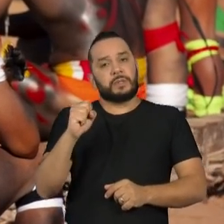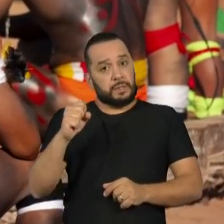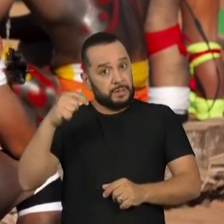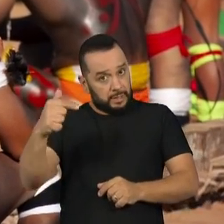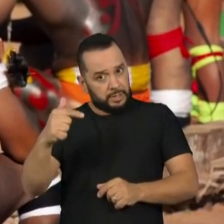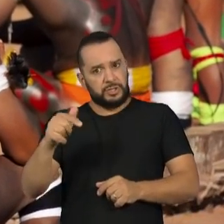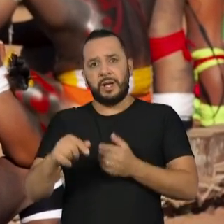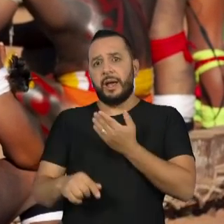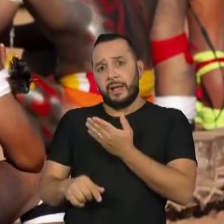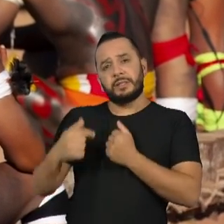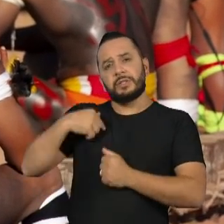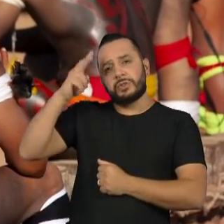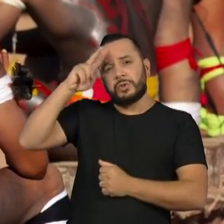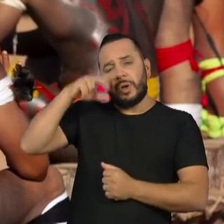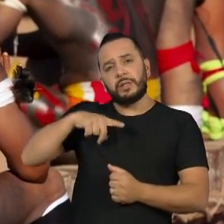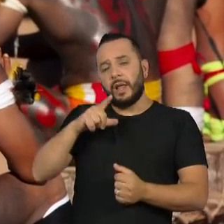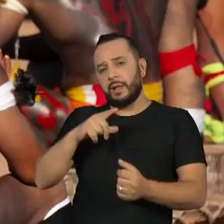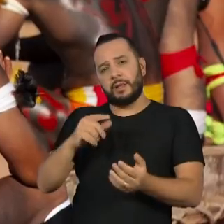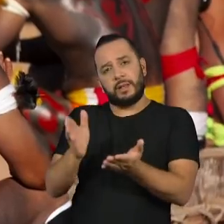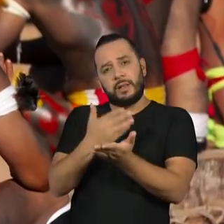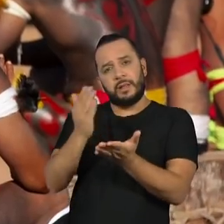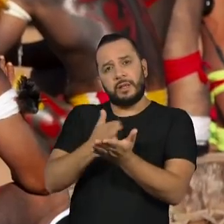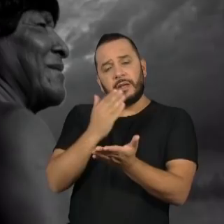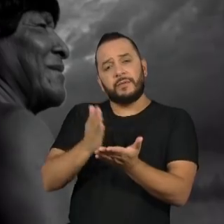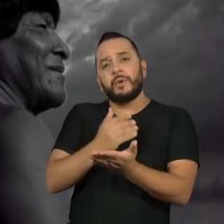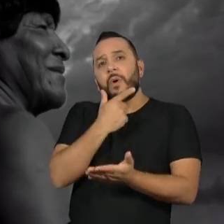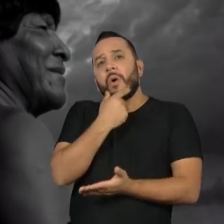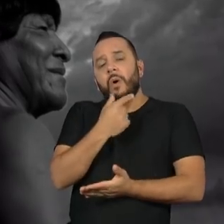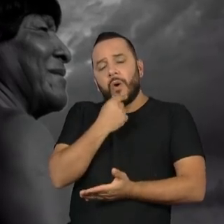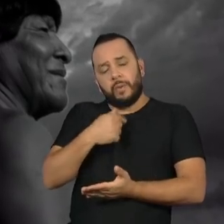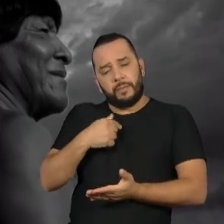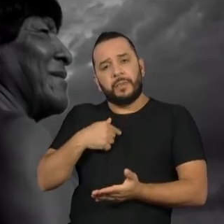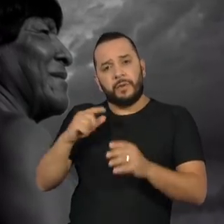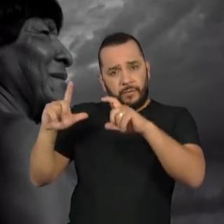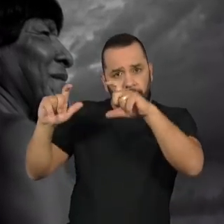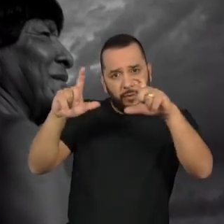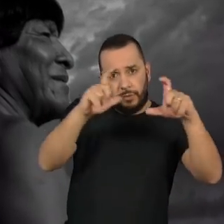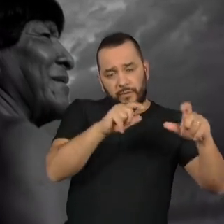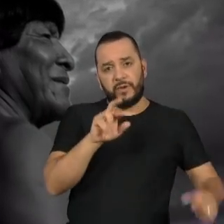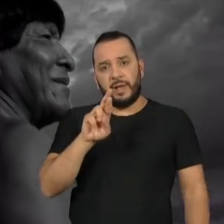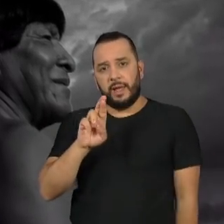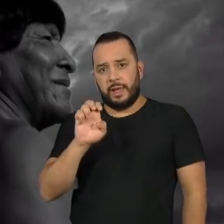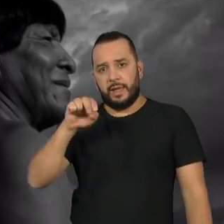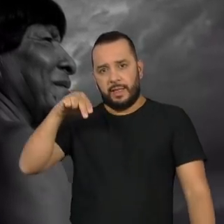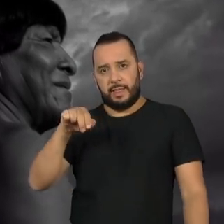histórias estão no livro do fotógrafo indigenista Renato Soares.